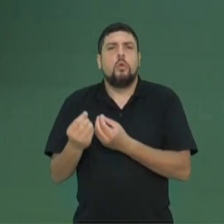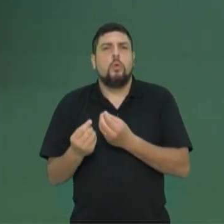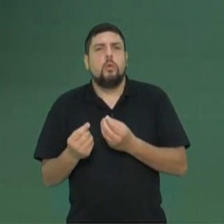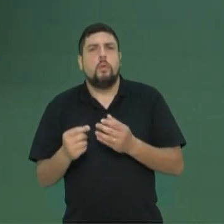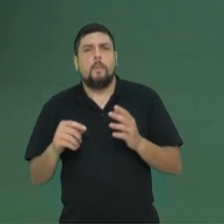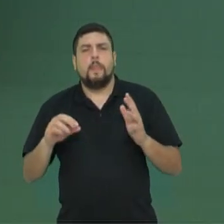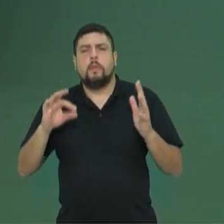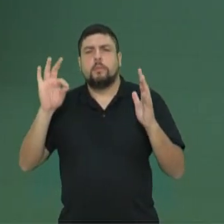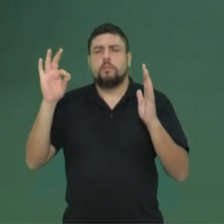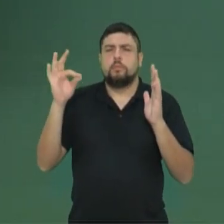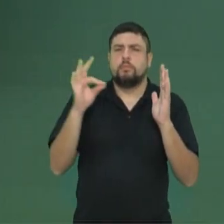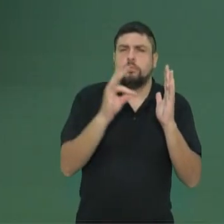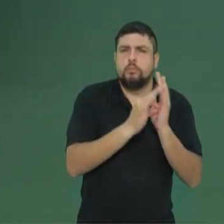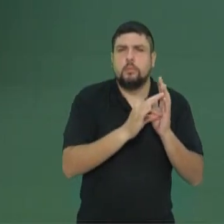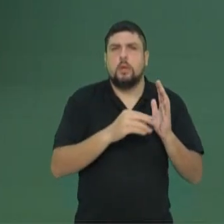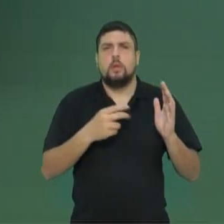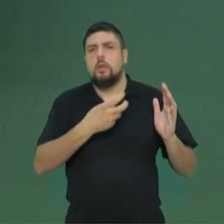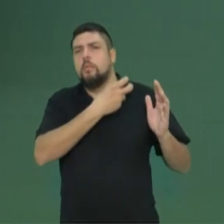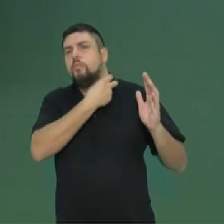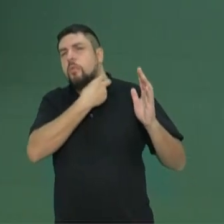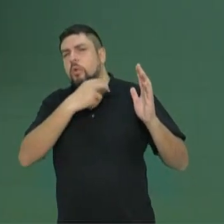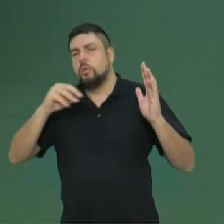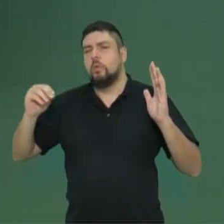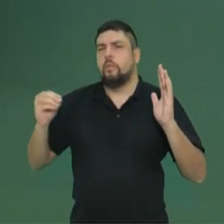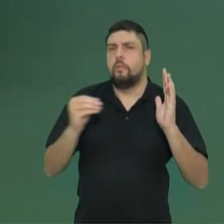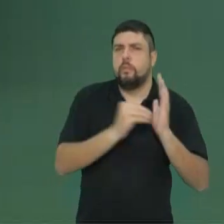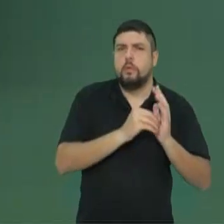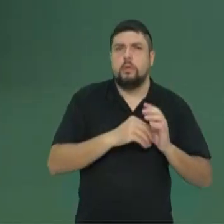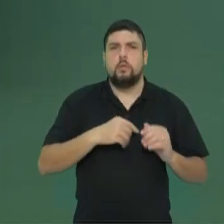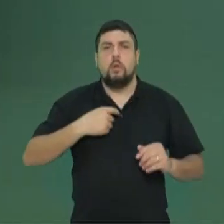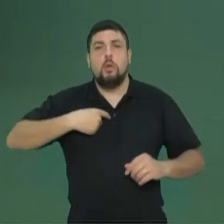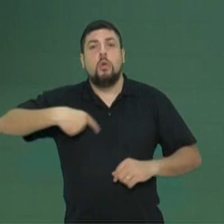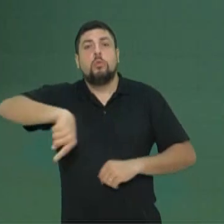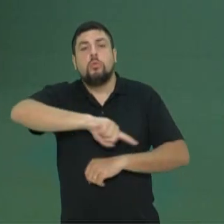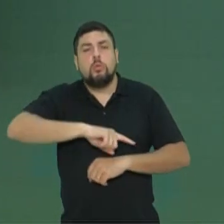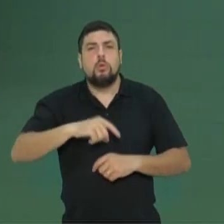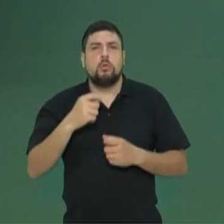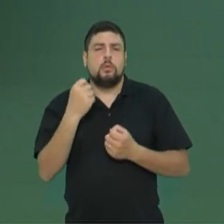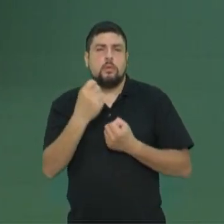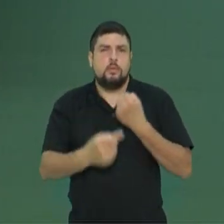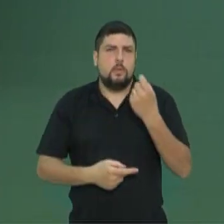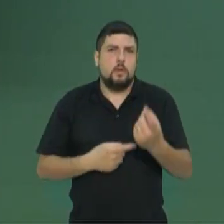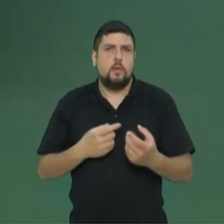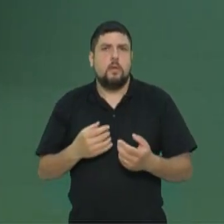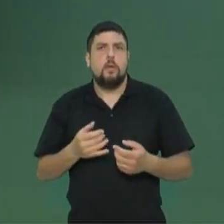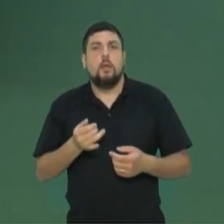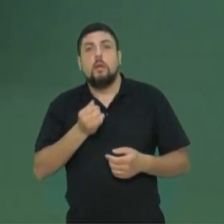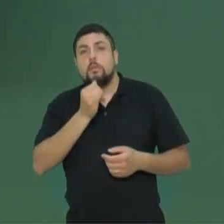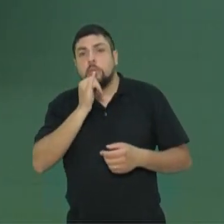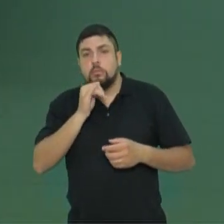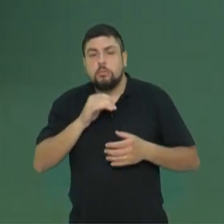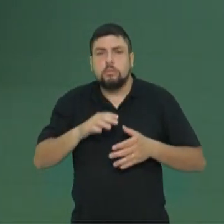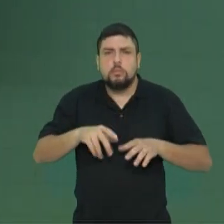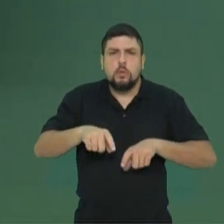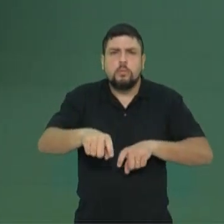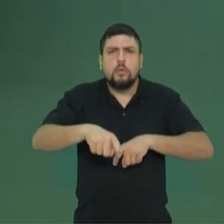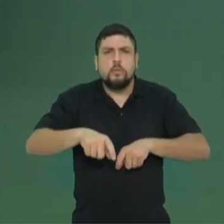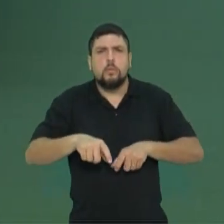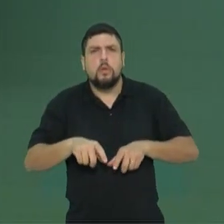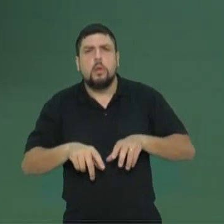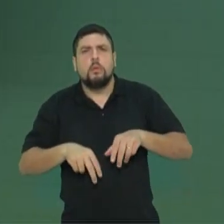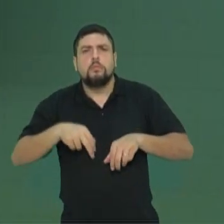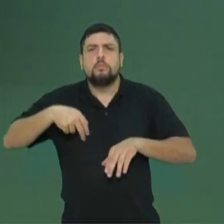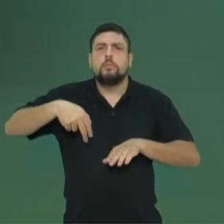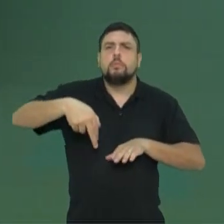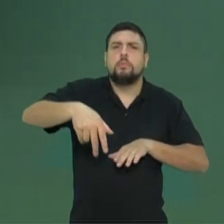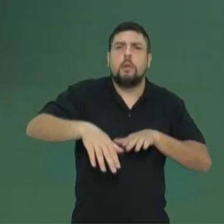insetos, por morcegos, por aves. Nós somos polinizadores, algumas vezes, quando transitamos num cultivo ali, às vezes carregando